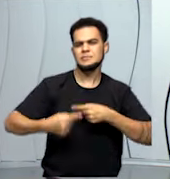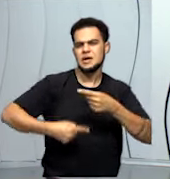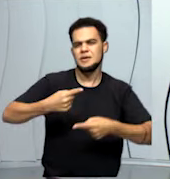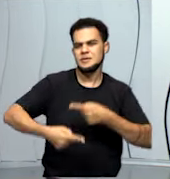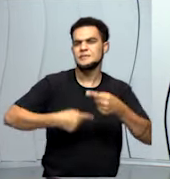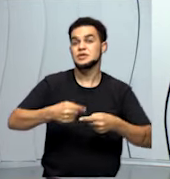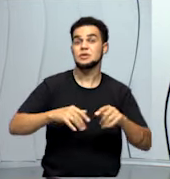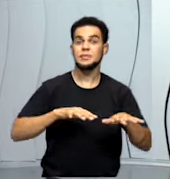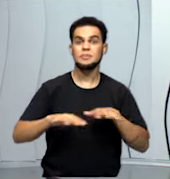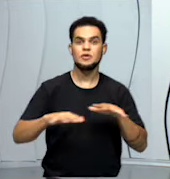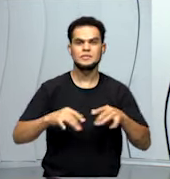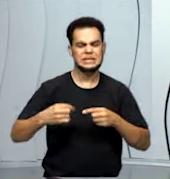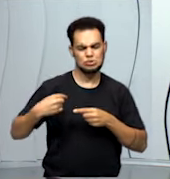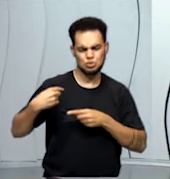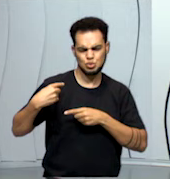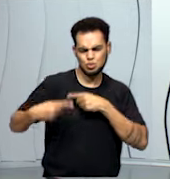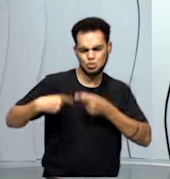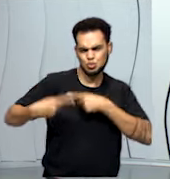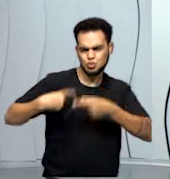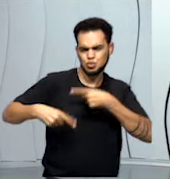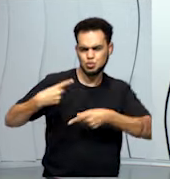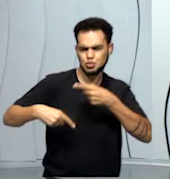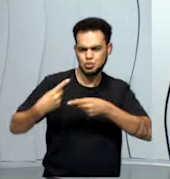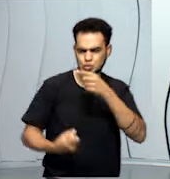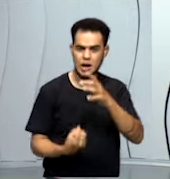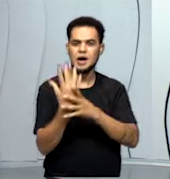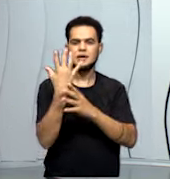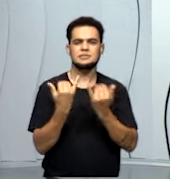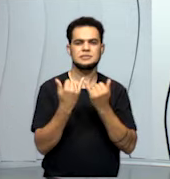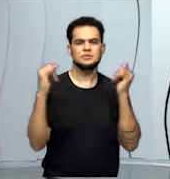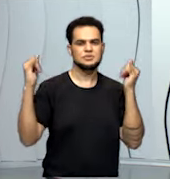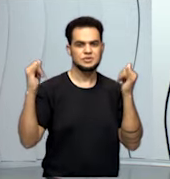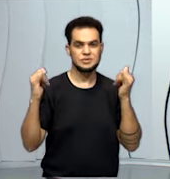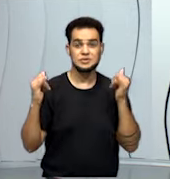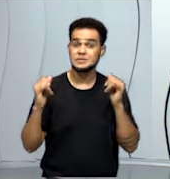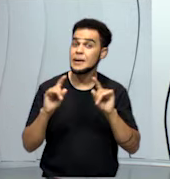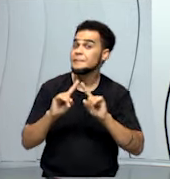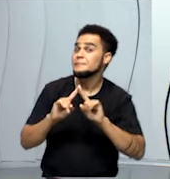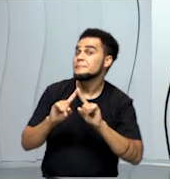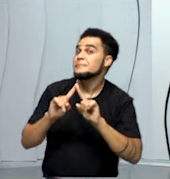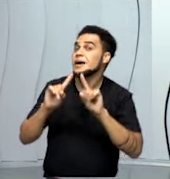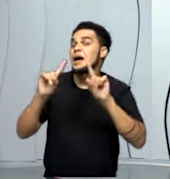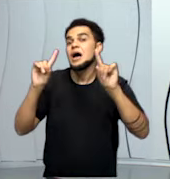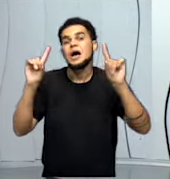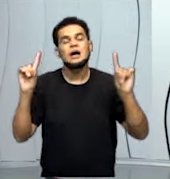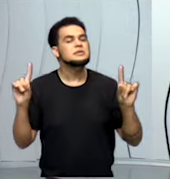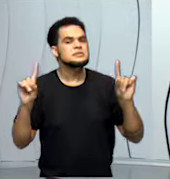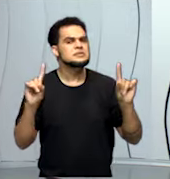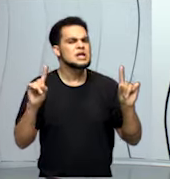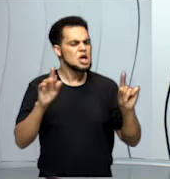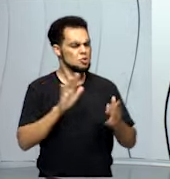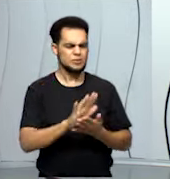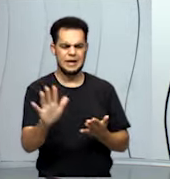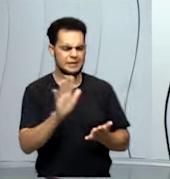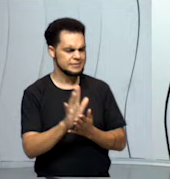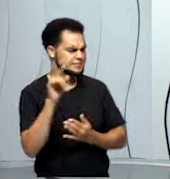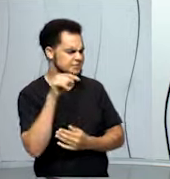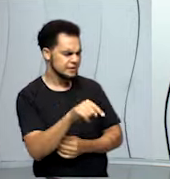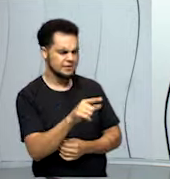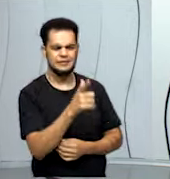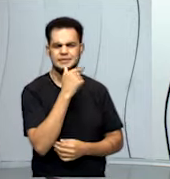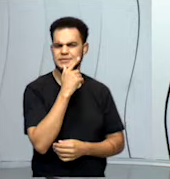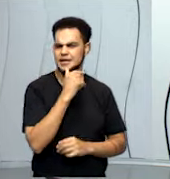movimenta as turbinas e gera a energia. Mas a gente não consumiu essa água.